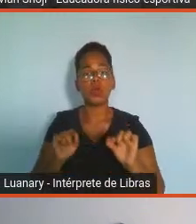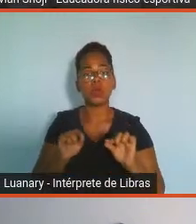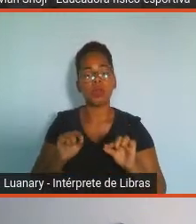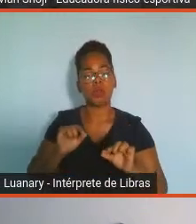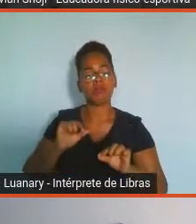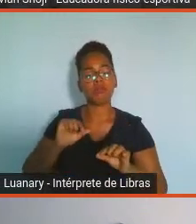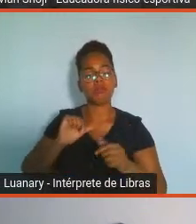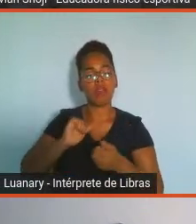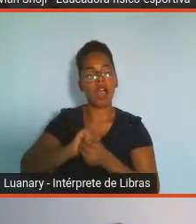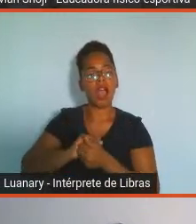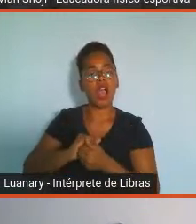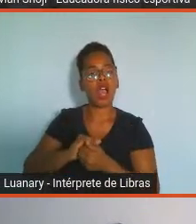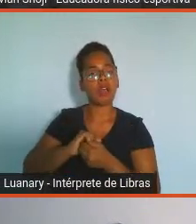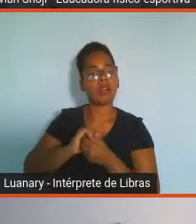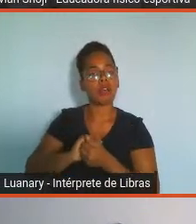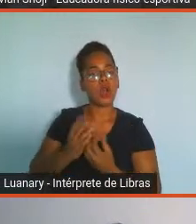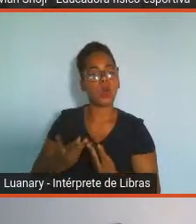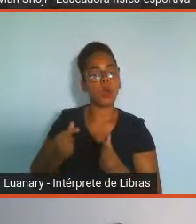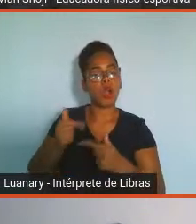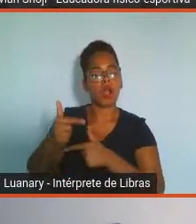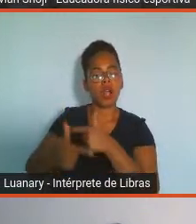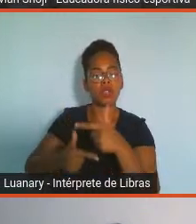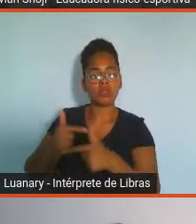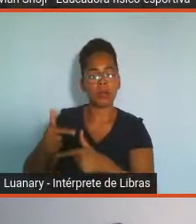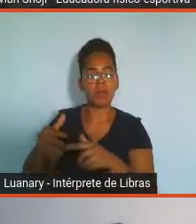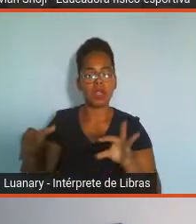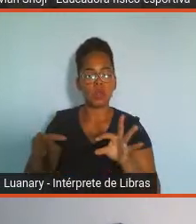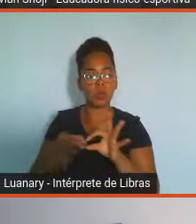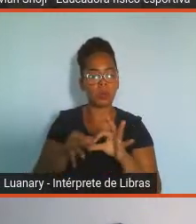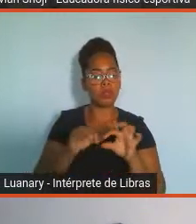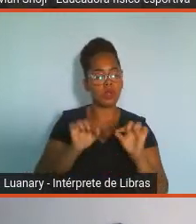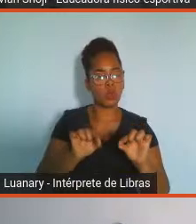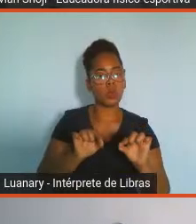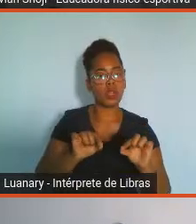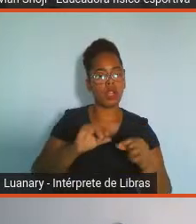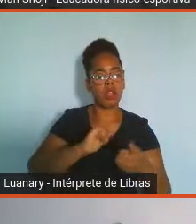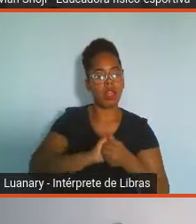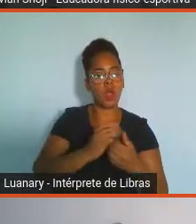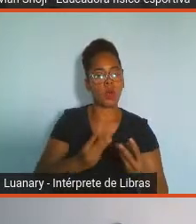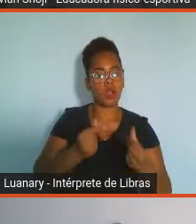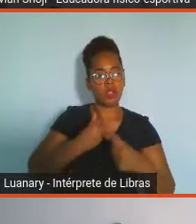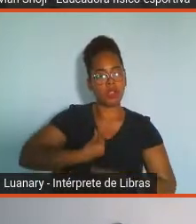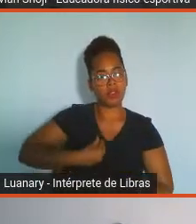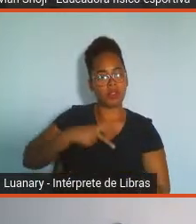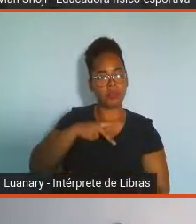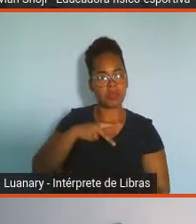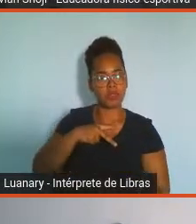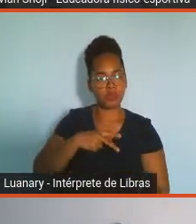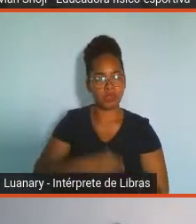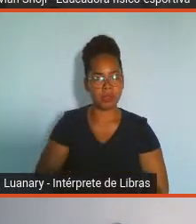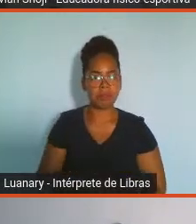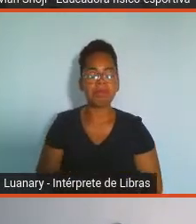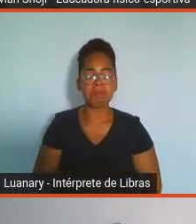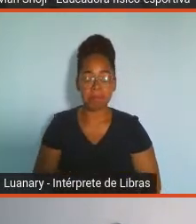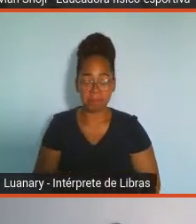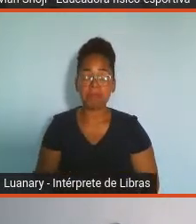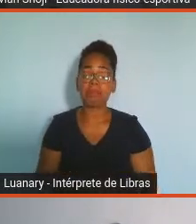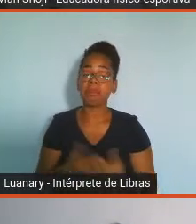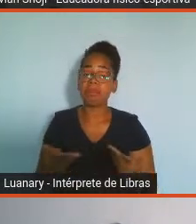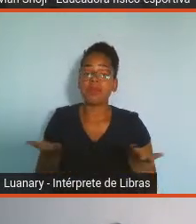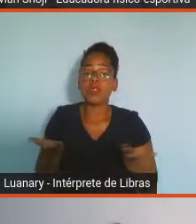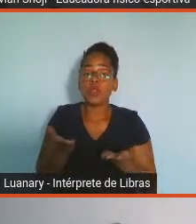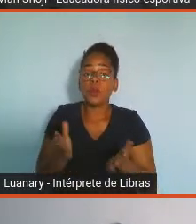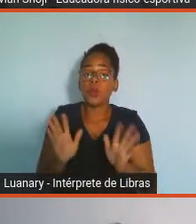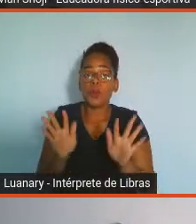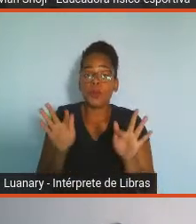trabalho tem tudo a ver com a qualidade de sua vida. Chegamos ao fim de mais um encontro, o último